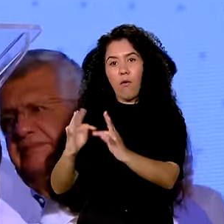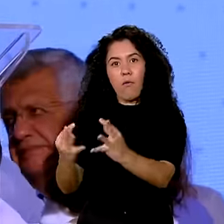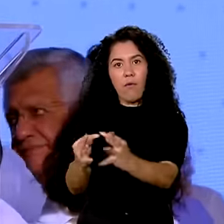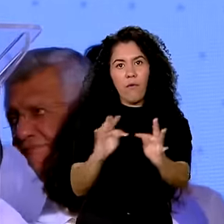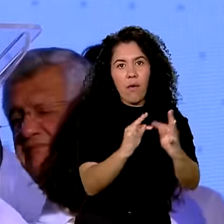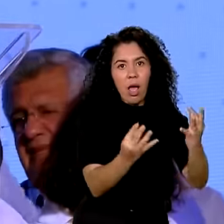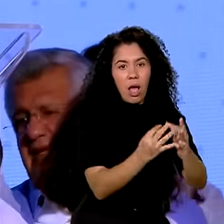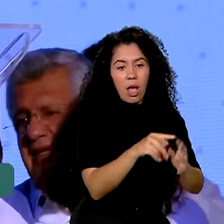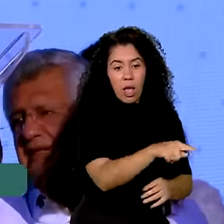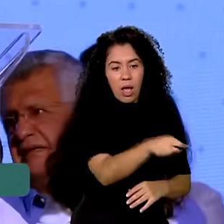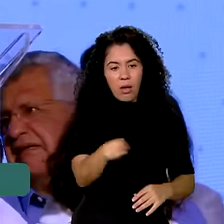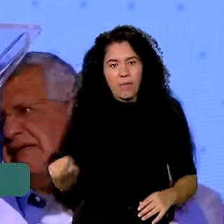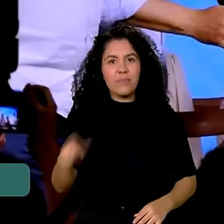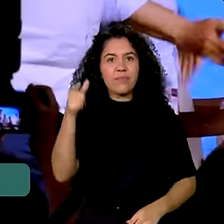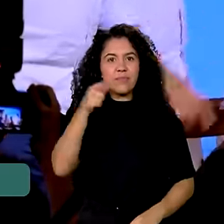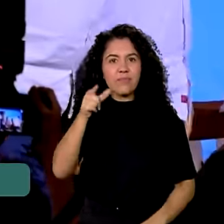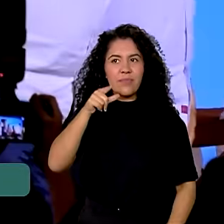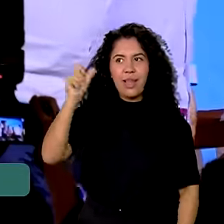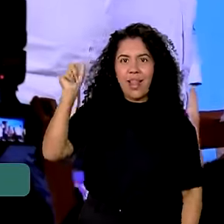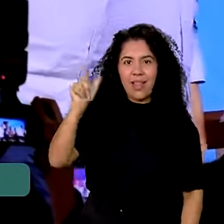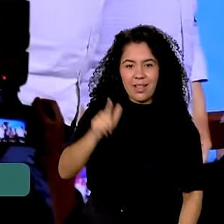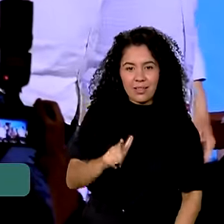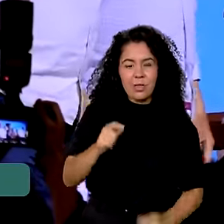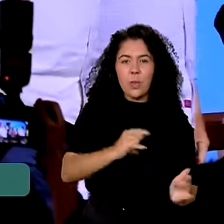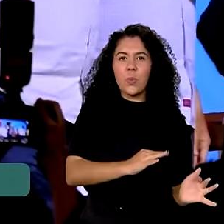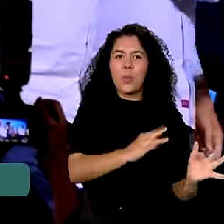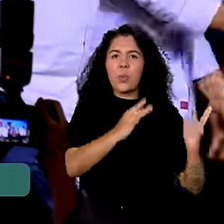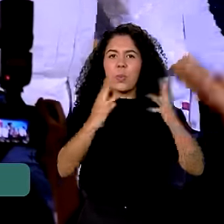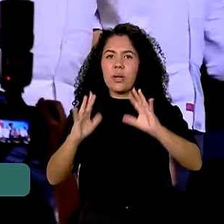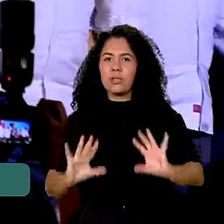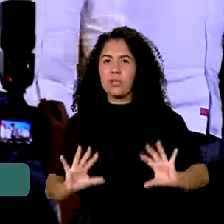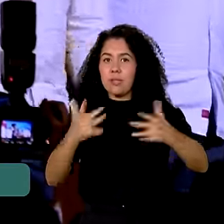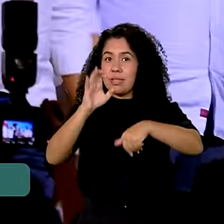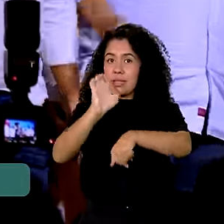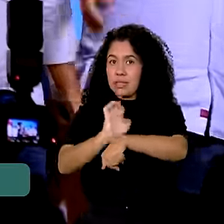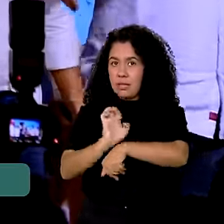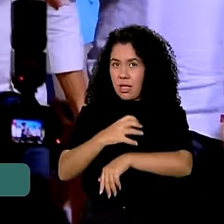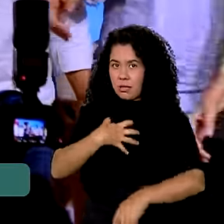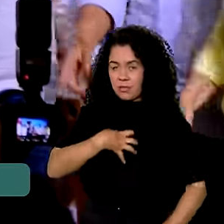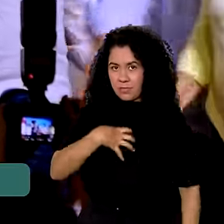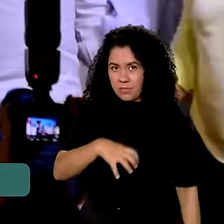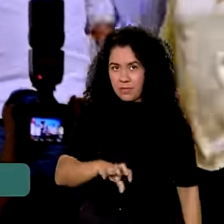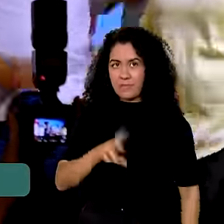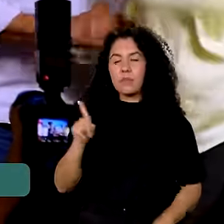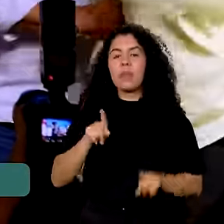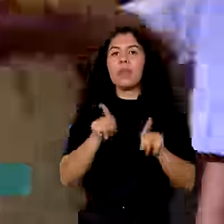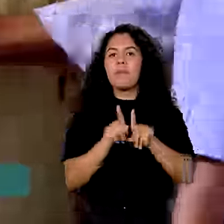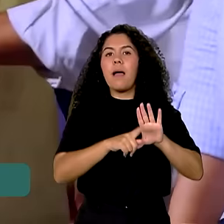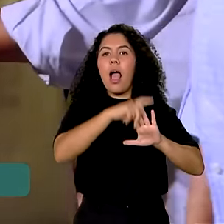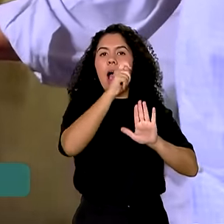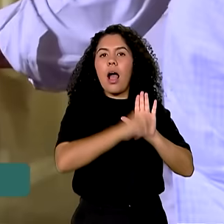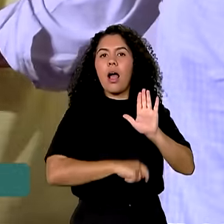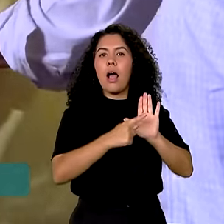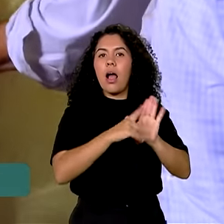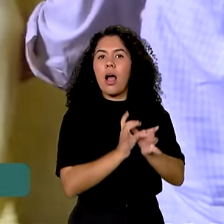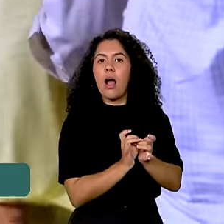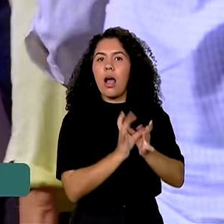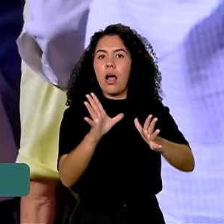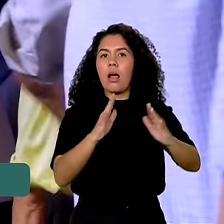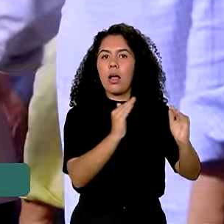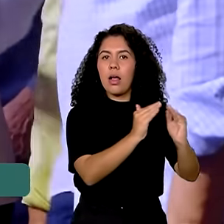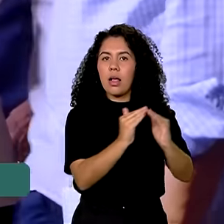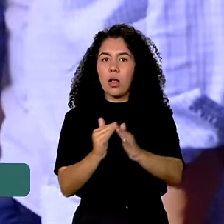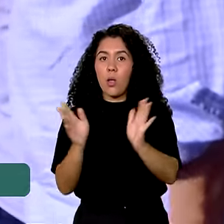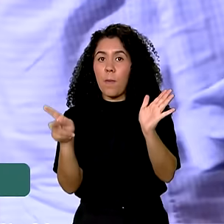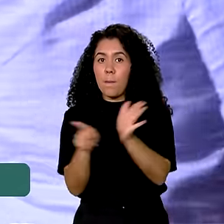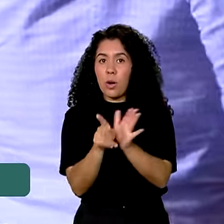energia. Durante o evento, em Salvador, também foi assinada uma autorização para empreendimentos faixa 1